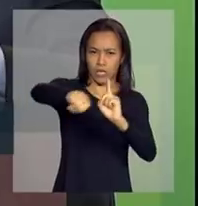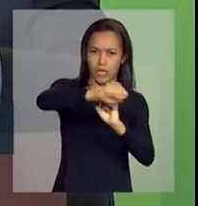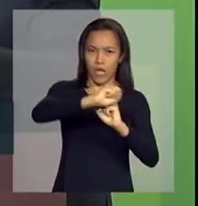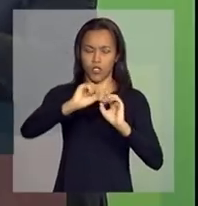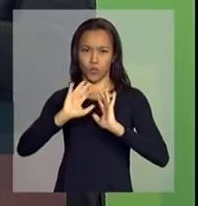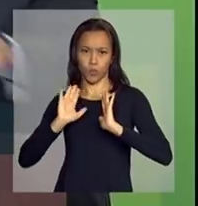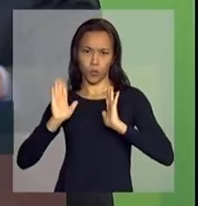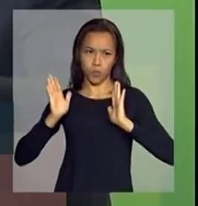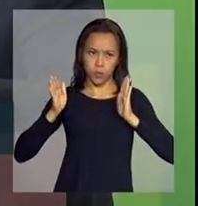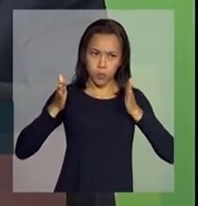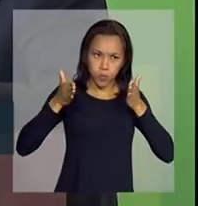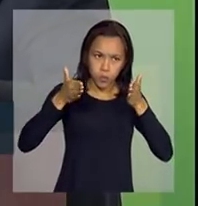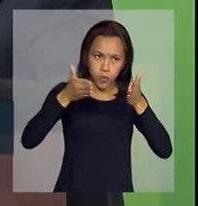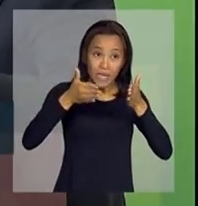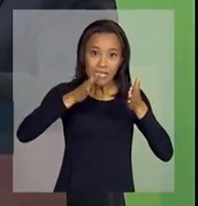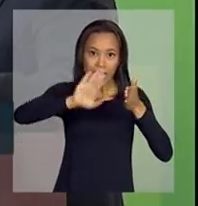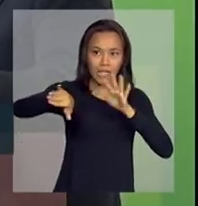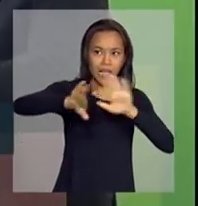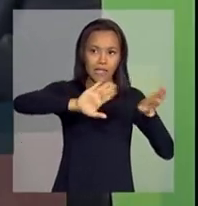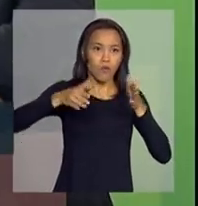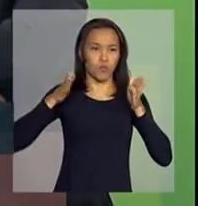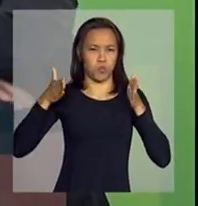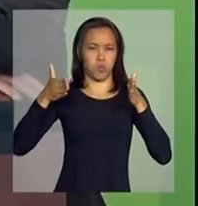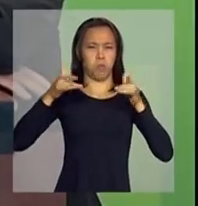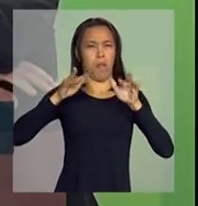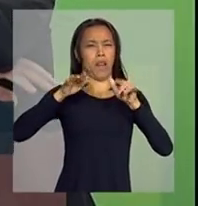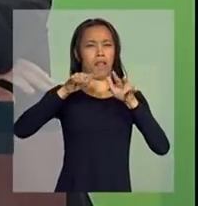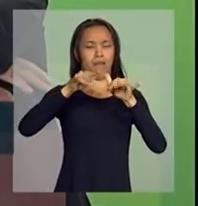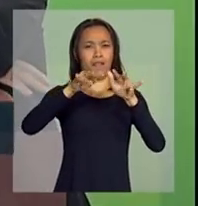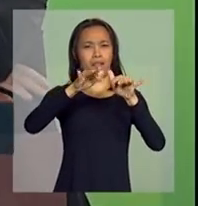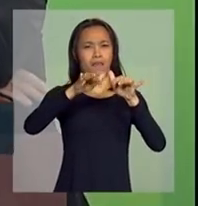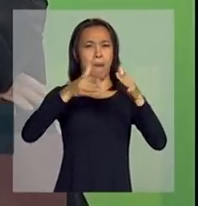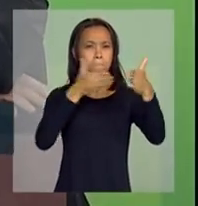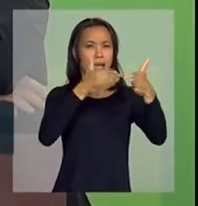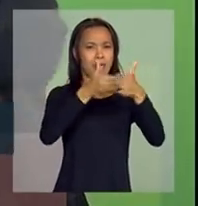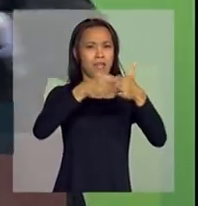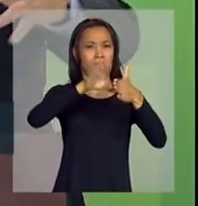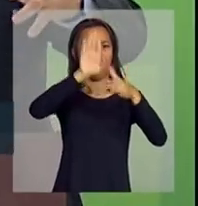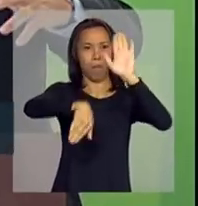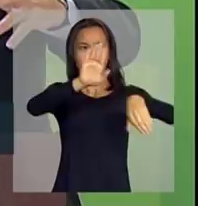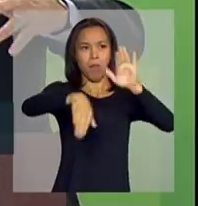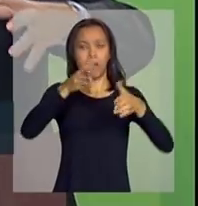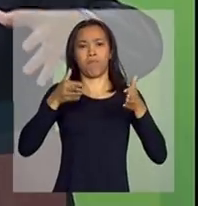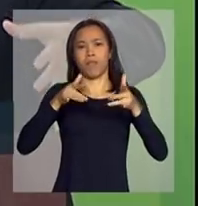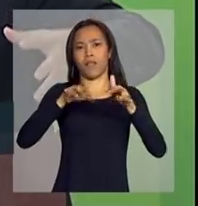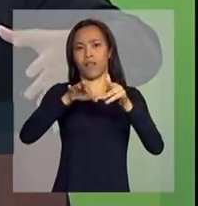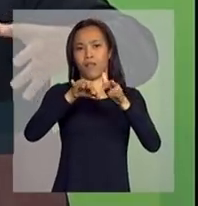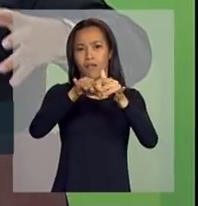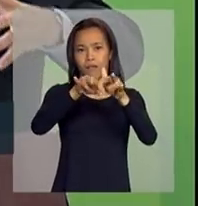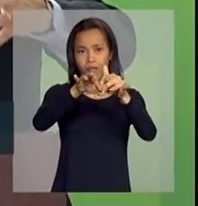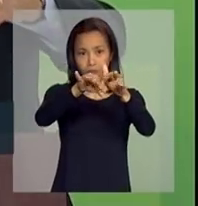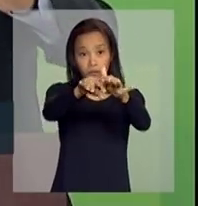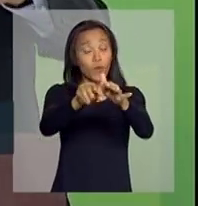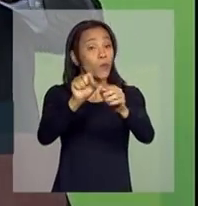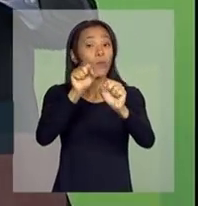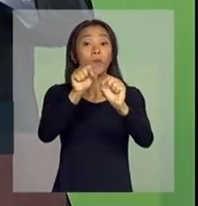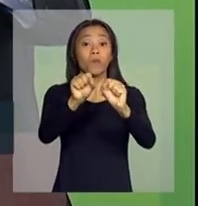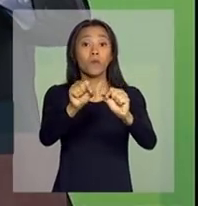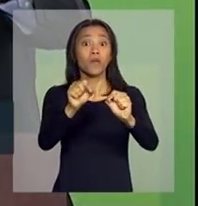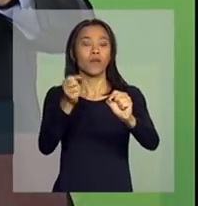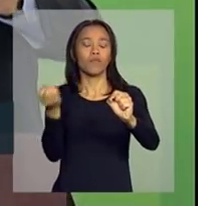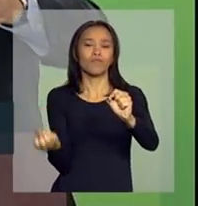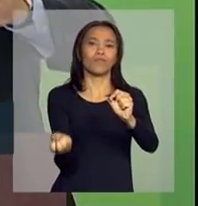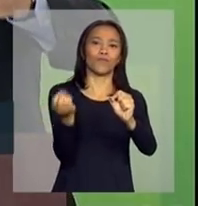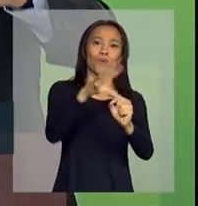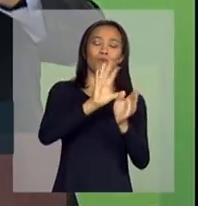direção sai da frente porque muitas barreiras serão demolidas e vai se criar um